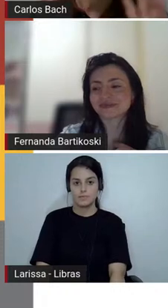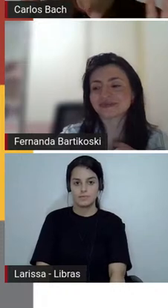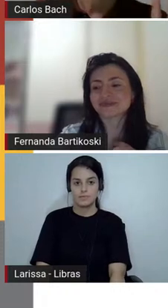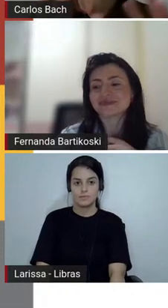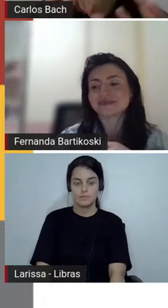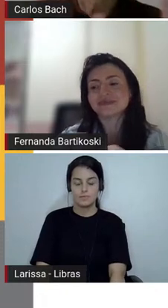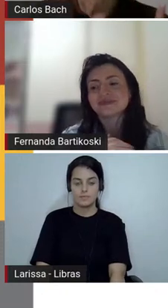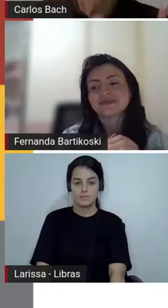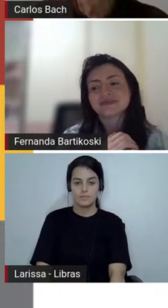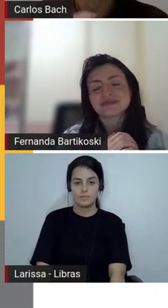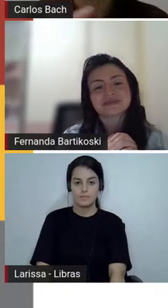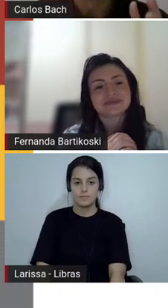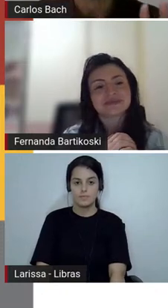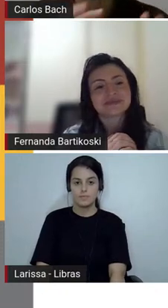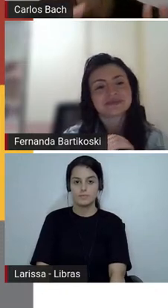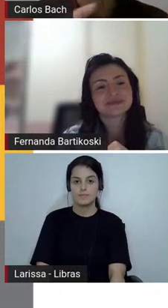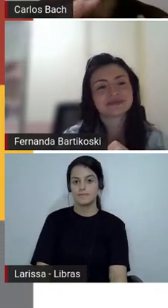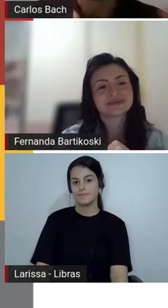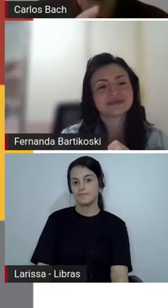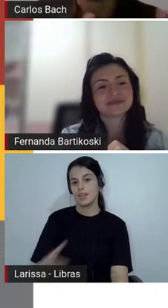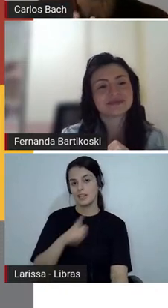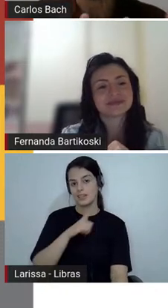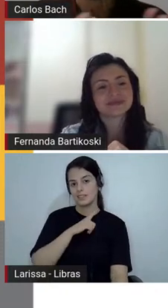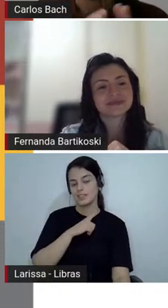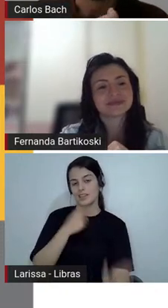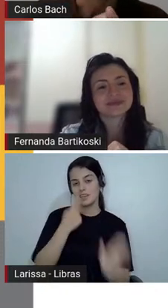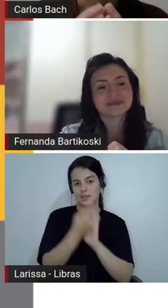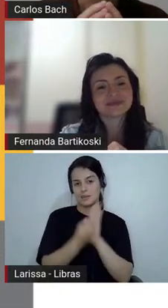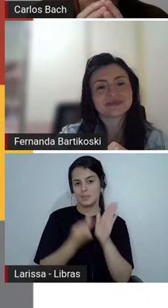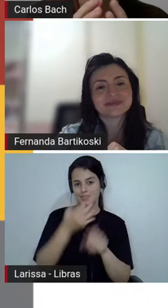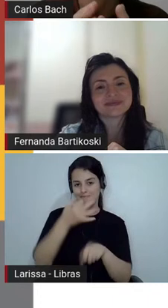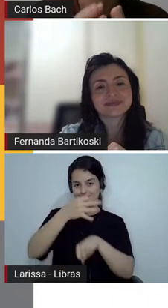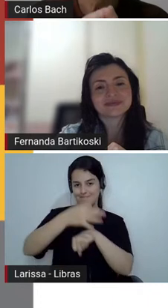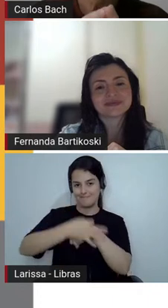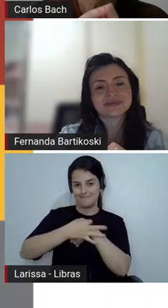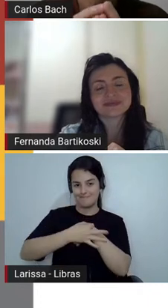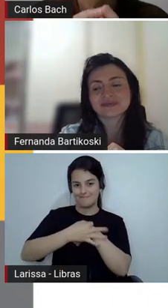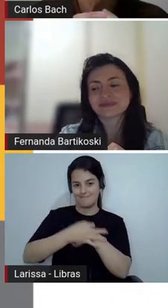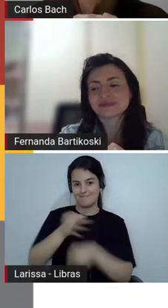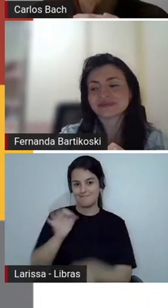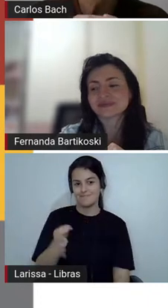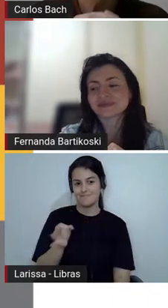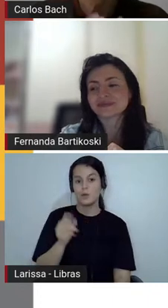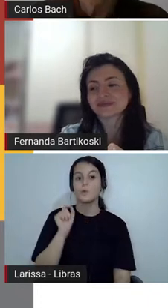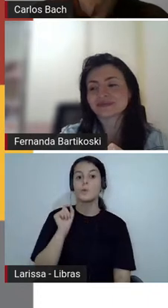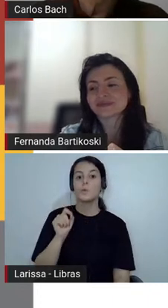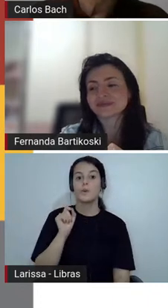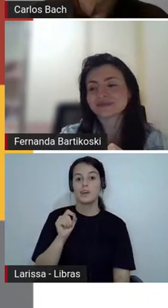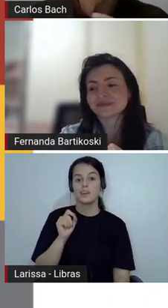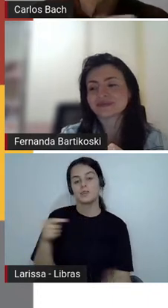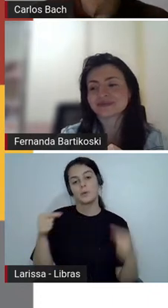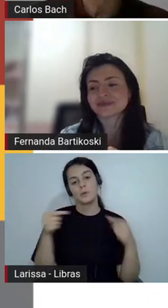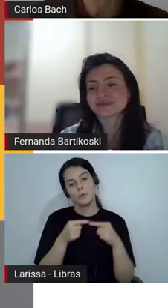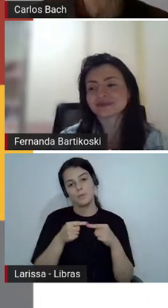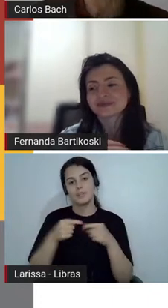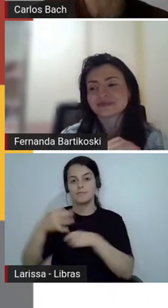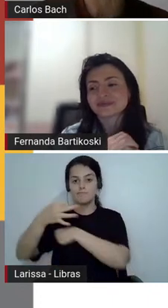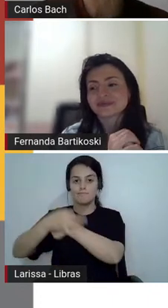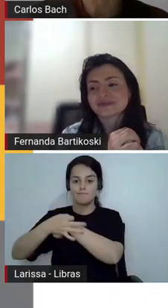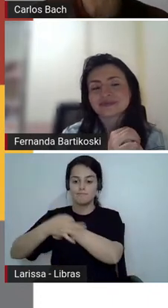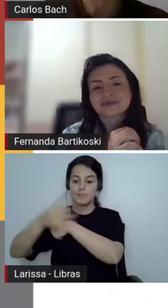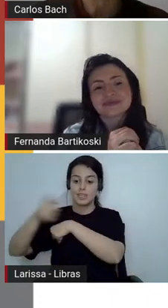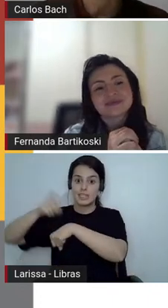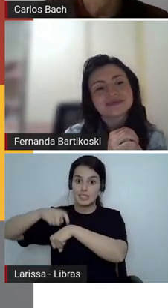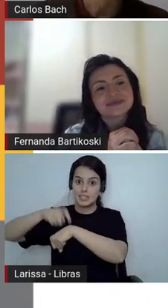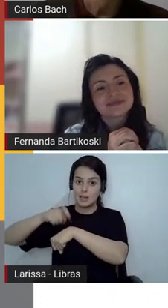aqui eu coloco ali um reloginho né a gente coloca um reloginho ali dessa crônica do tempo mesmo esse tempo que nos consome que eu tô cuidando o